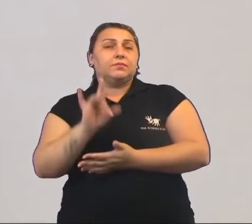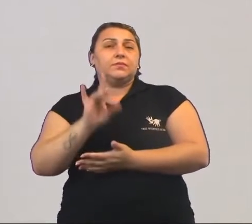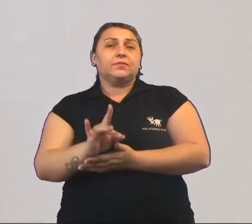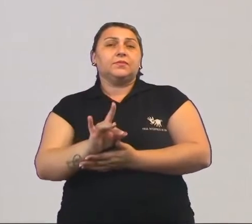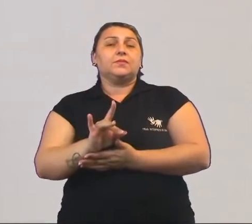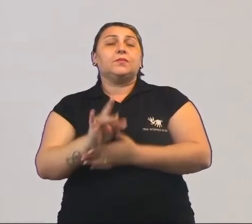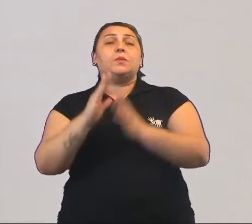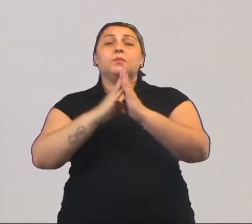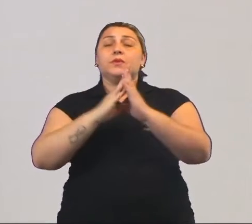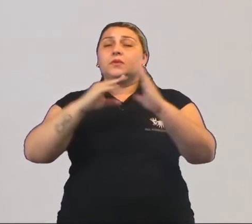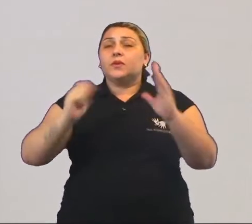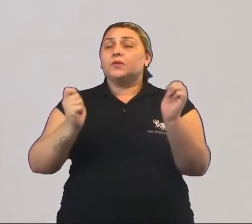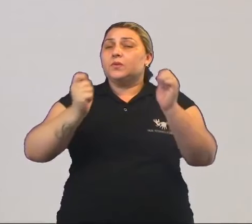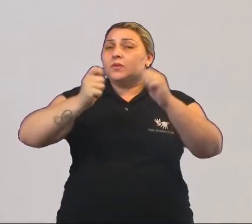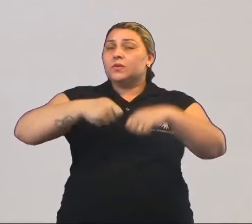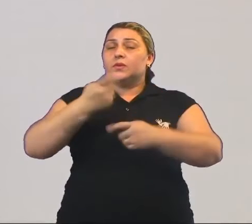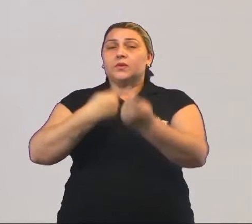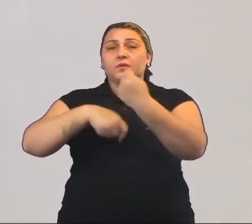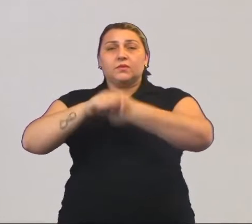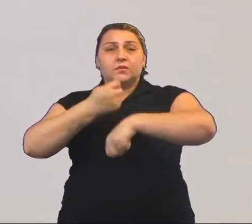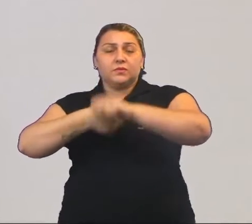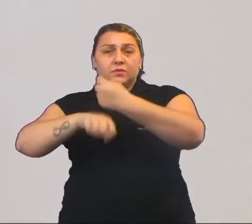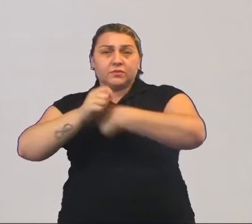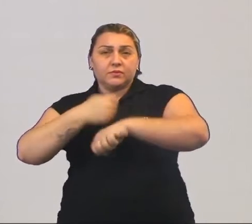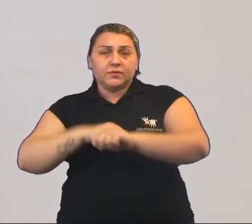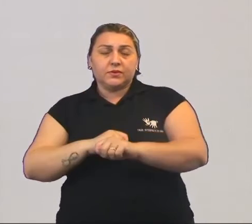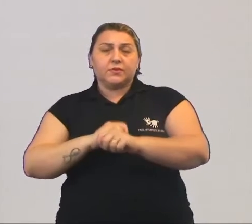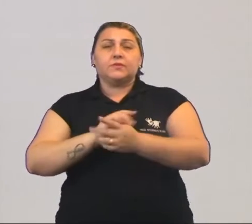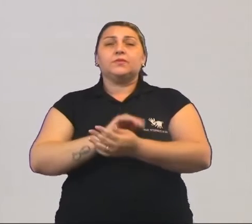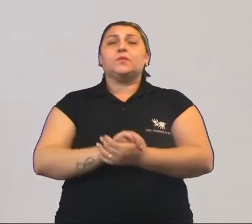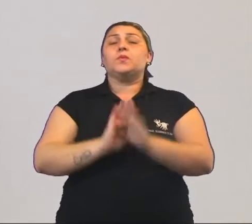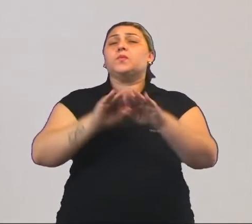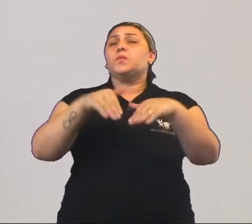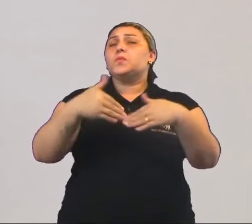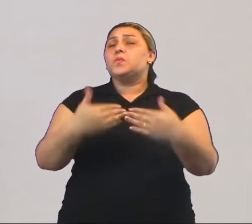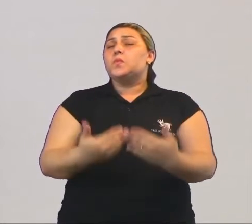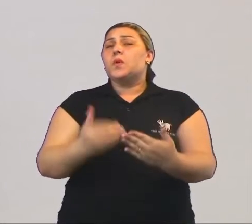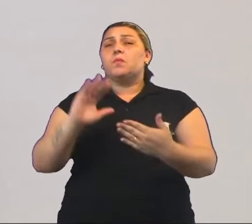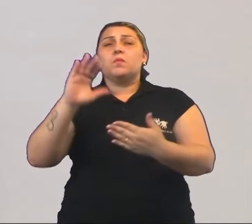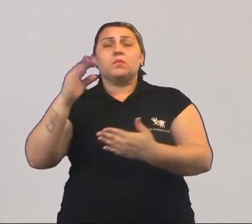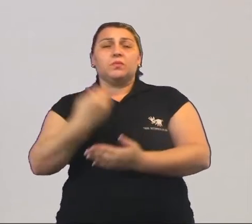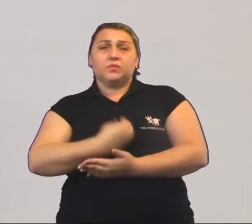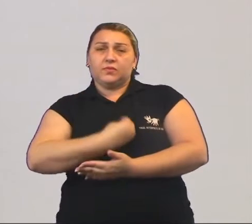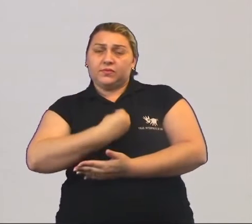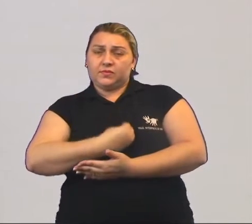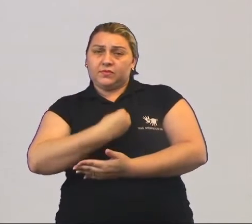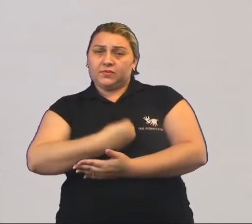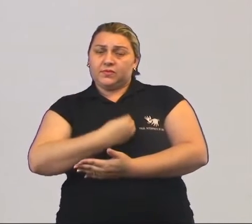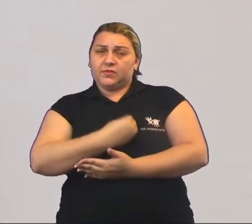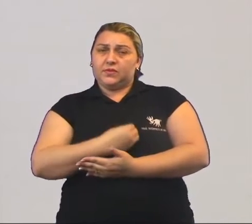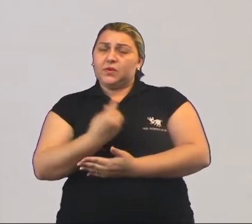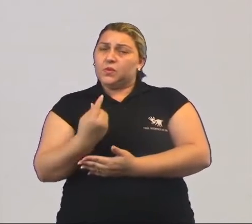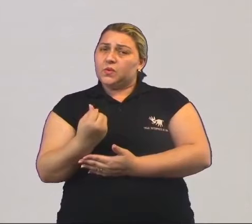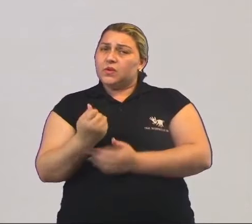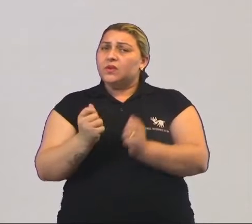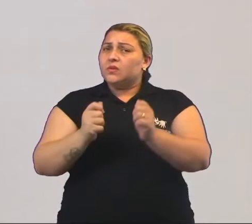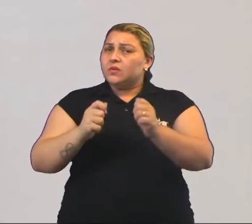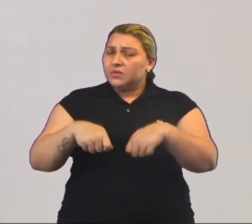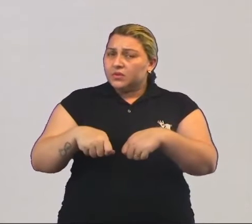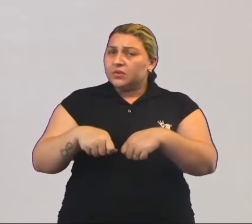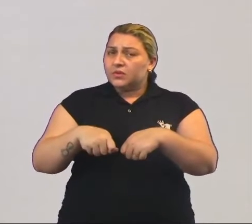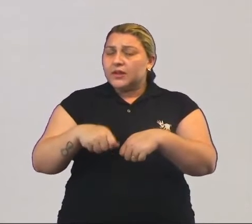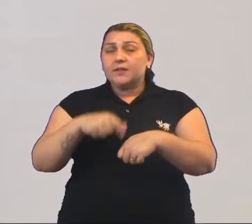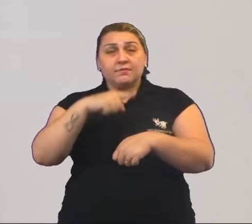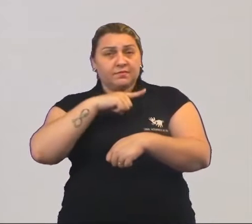reflexo das condições econômicas, ou seja, qual é a situação de vida, a situação financeira que esse